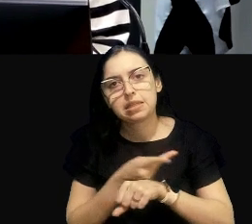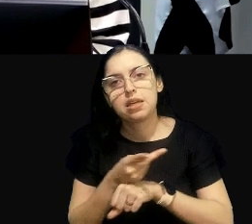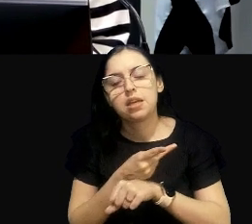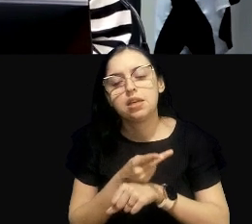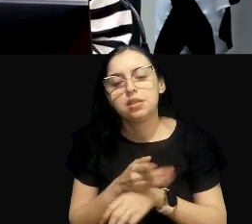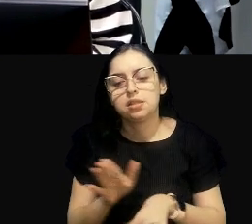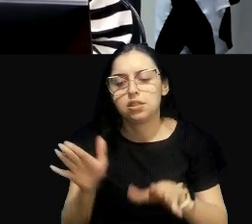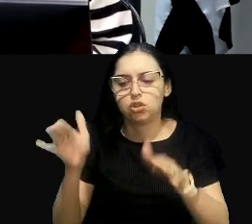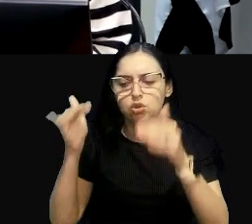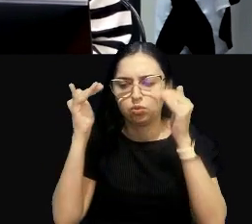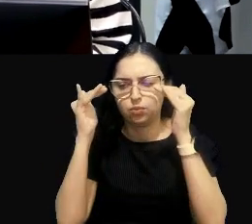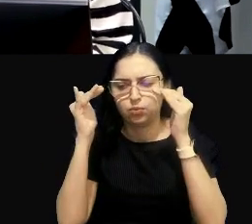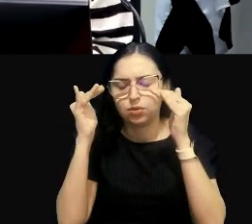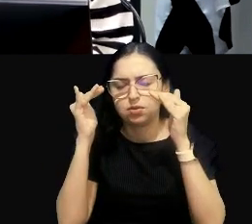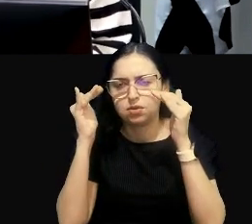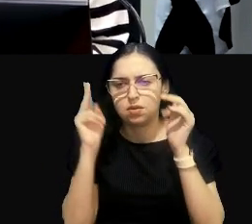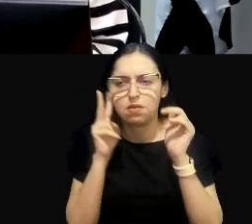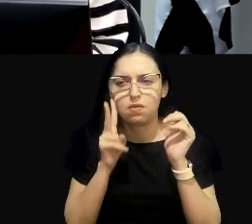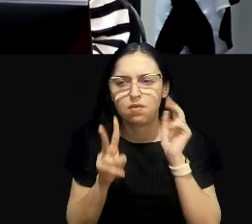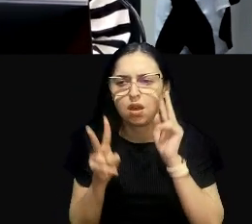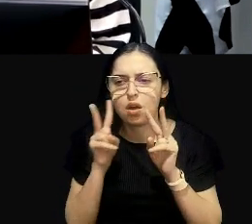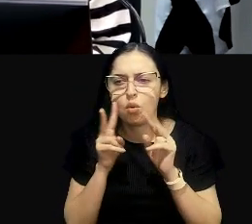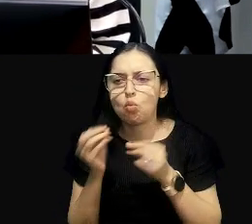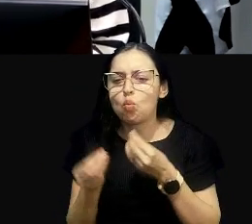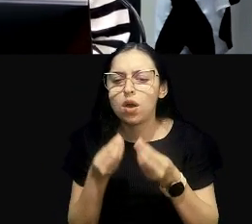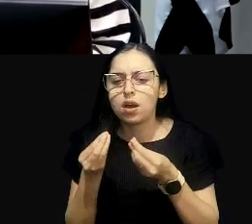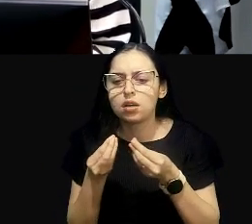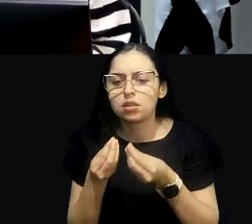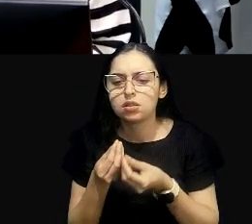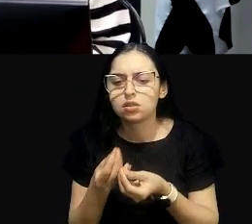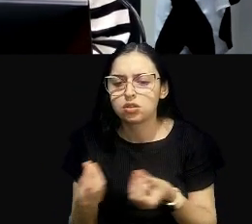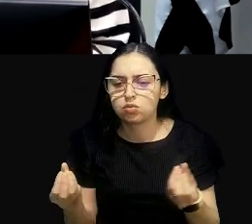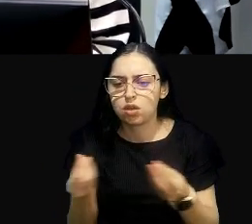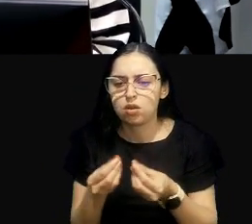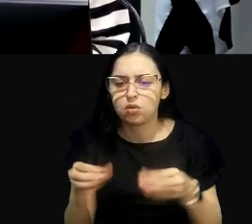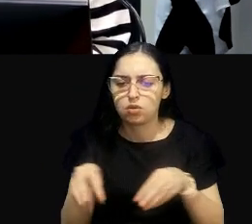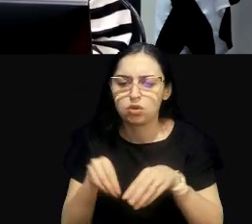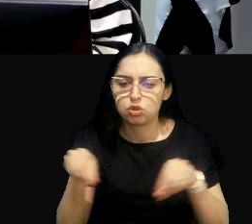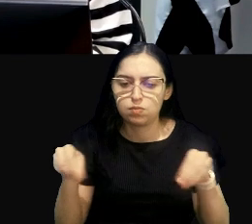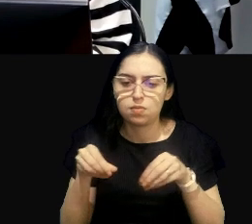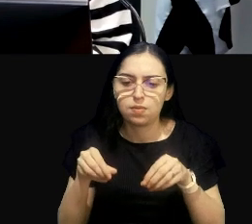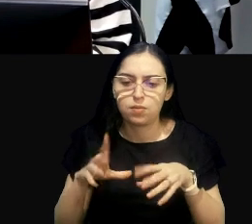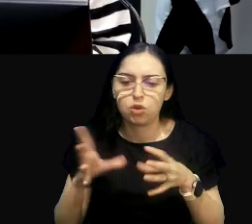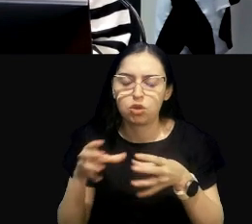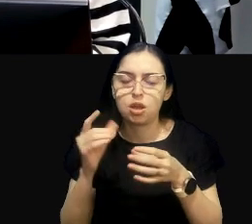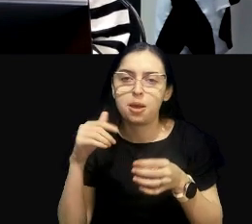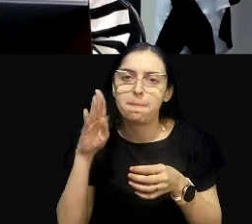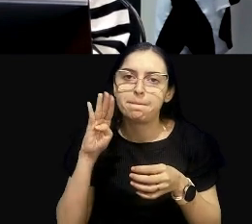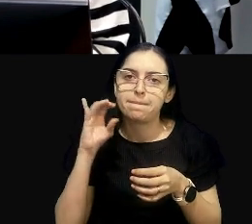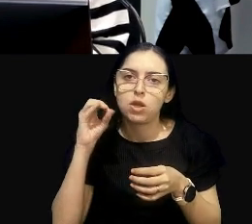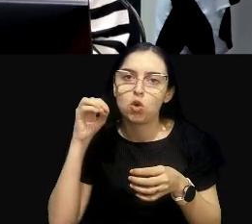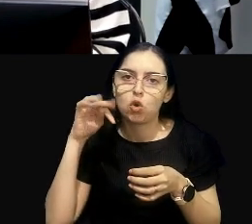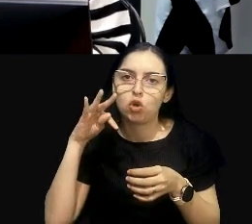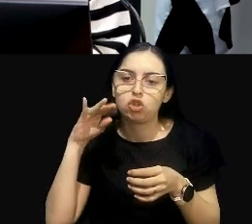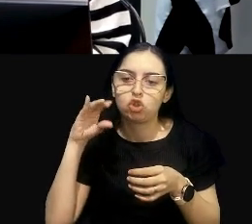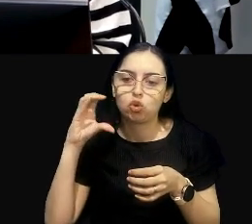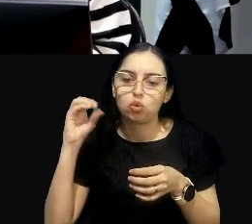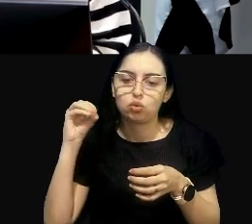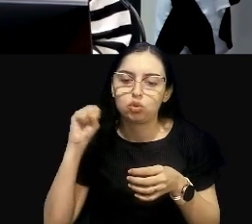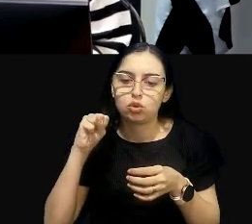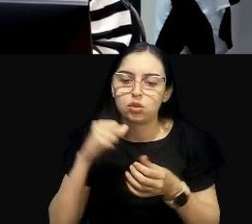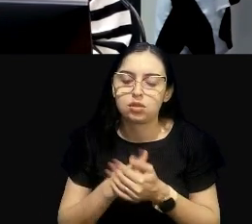observar, aí, quais são as condições do meio físico, o meio biótico, né? E os seus